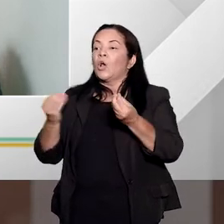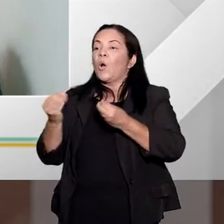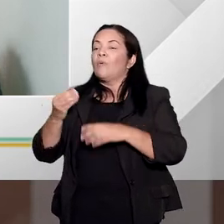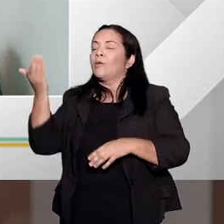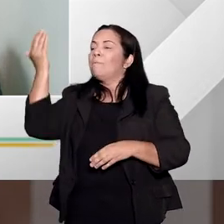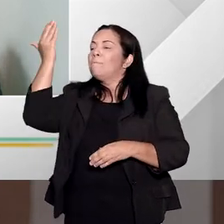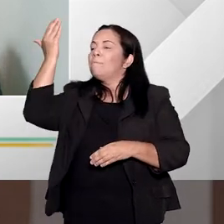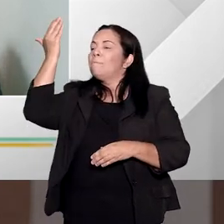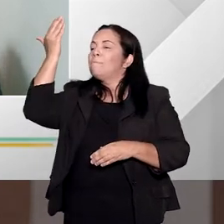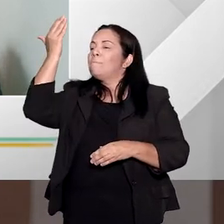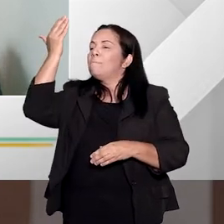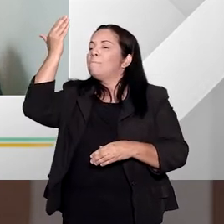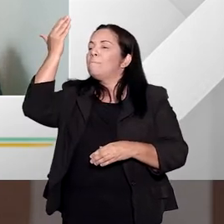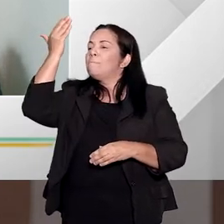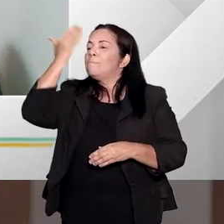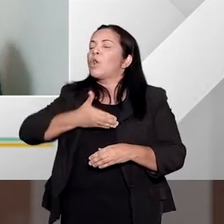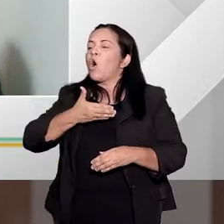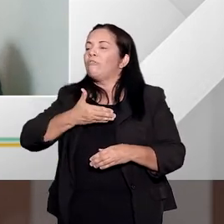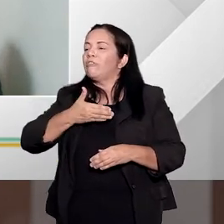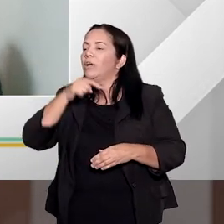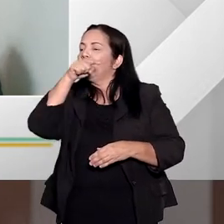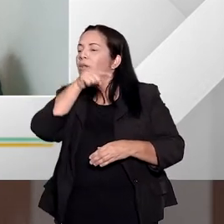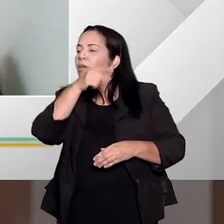maus antecedentes e a reincidência?